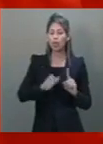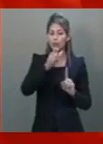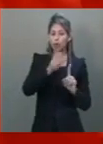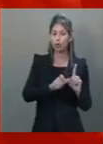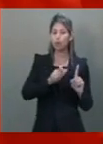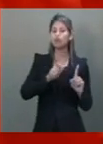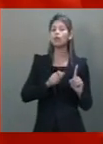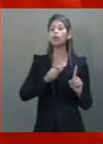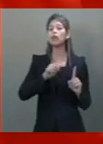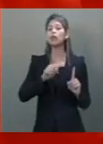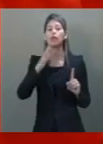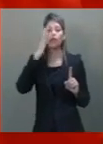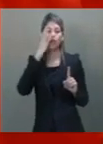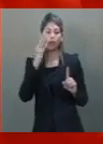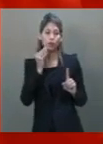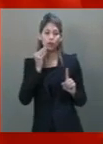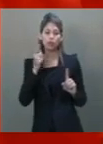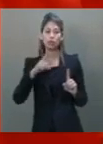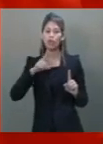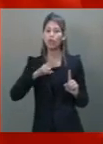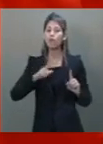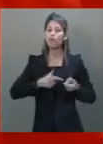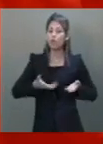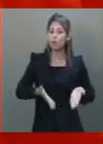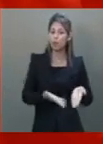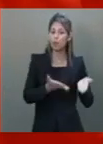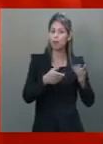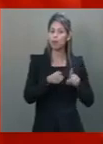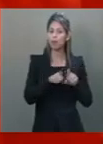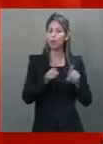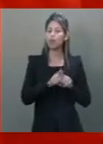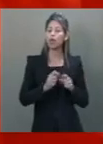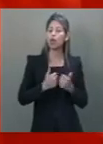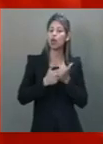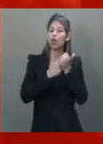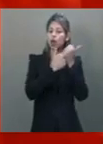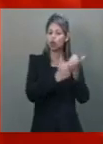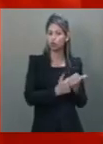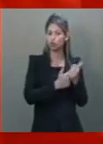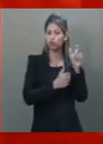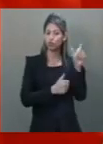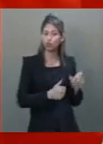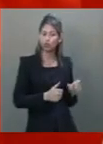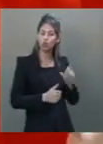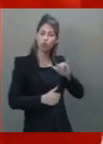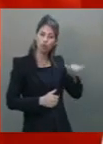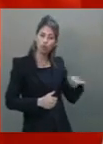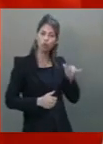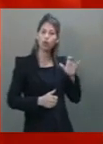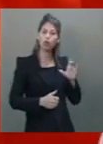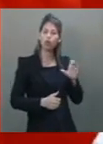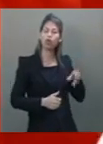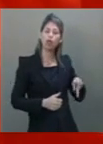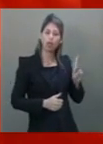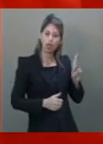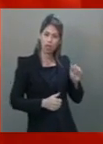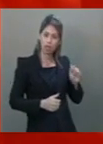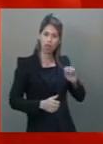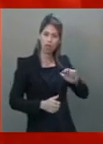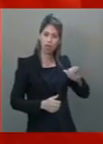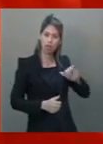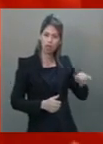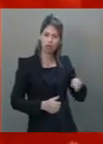E teve também a contribuição do senador Cajuru. Ambos contribuíram muito. Eu faço um